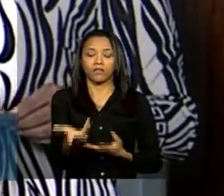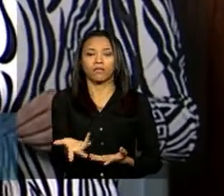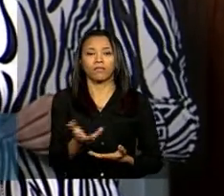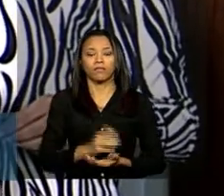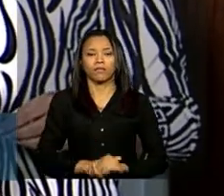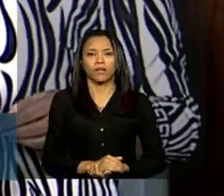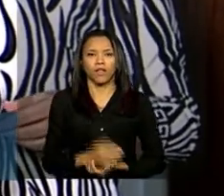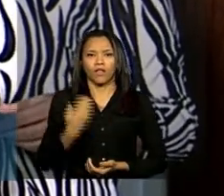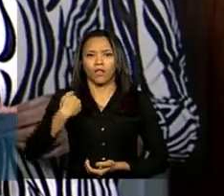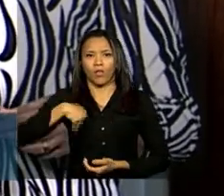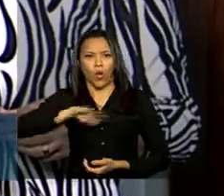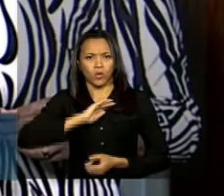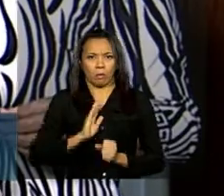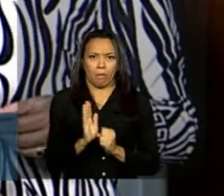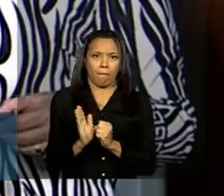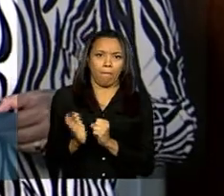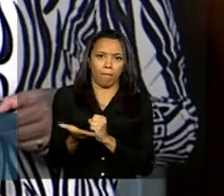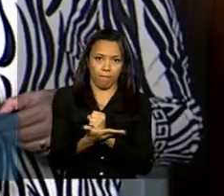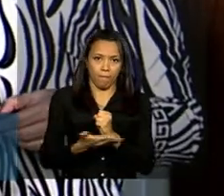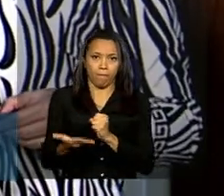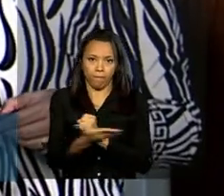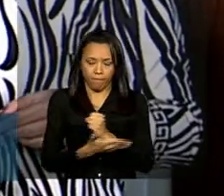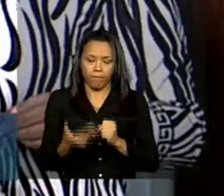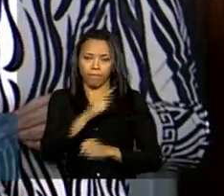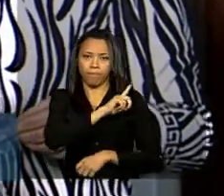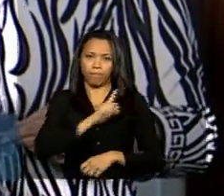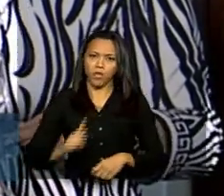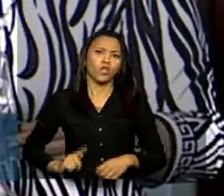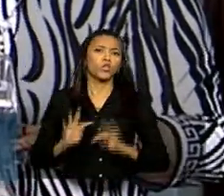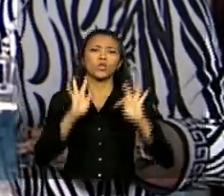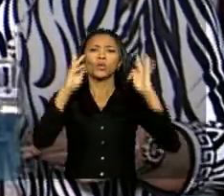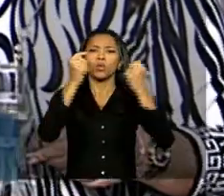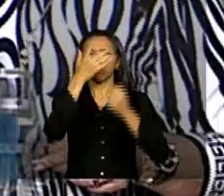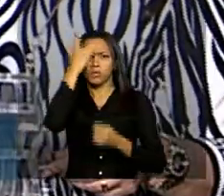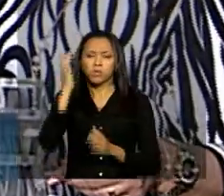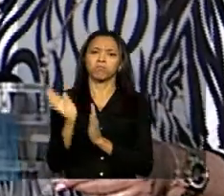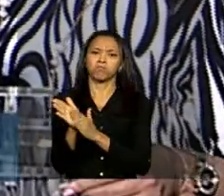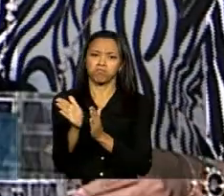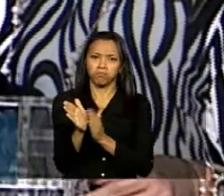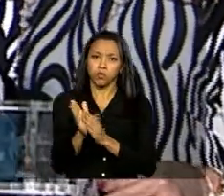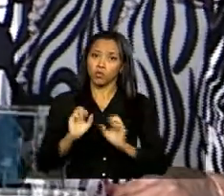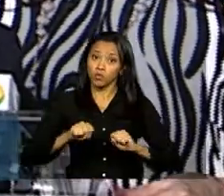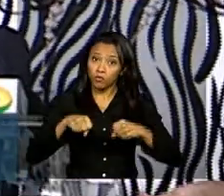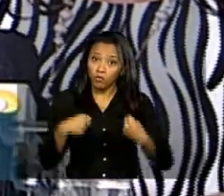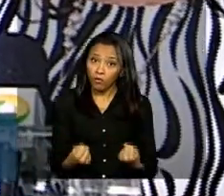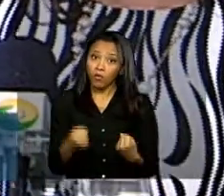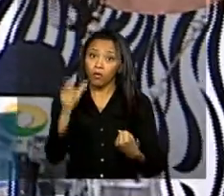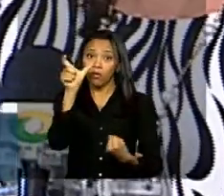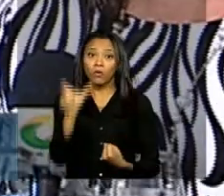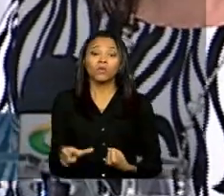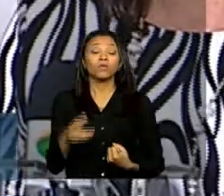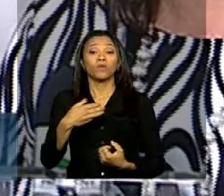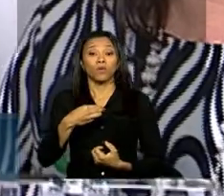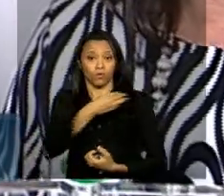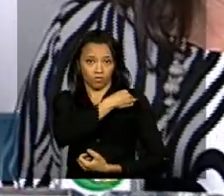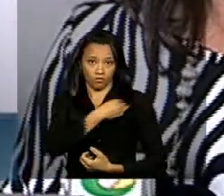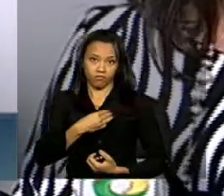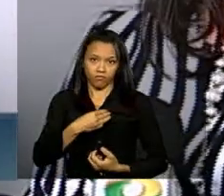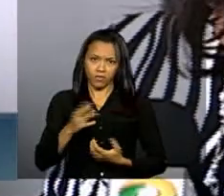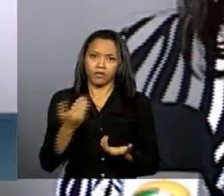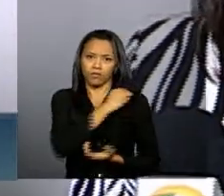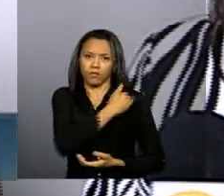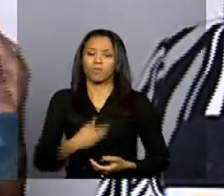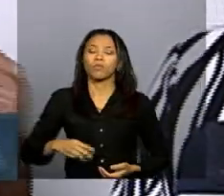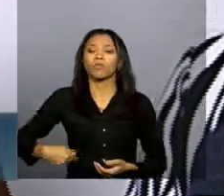eles são os estados da base do governo tá bem todos elogiando o que o esforço do governo federal de trabalharmos juntos essa